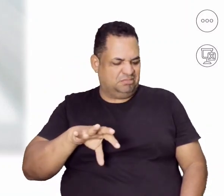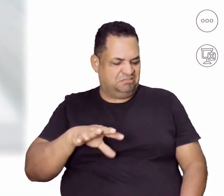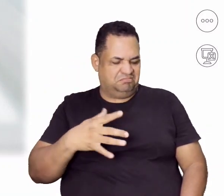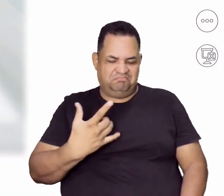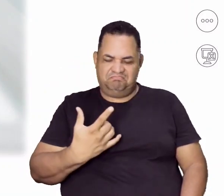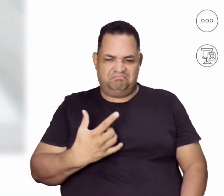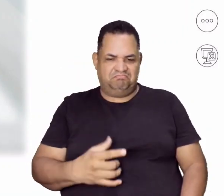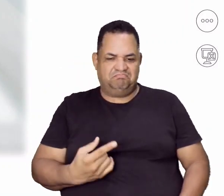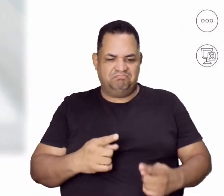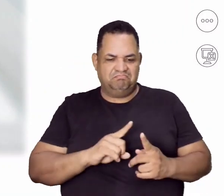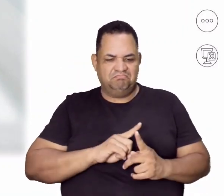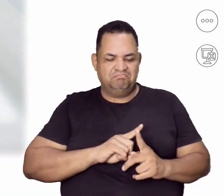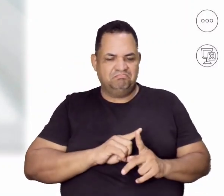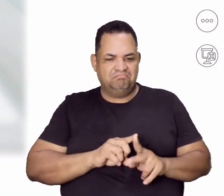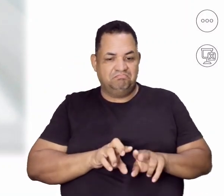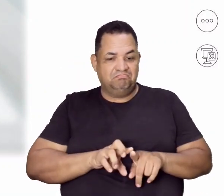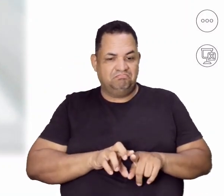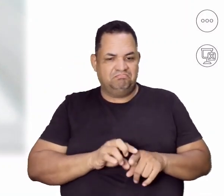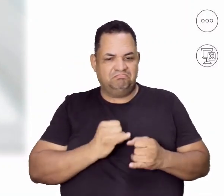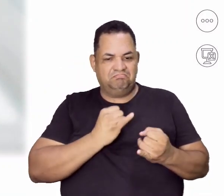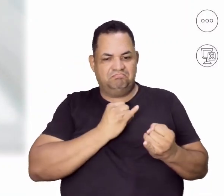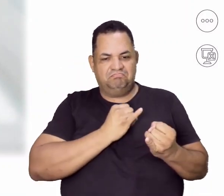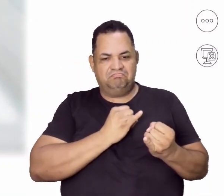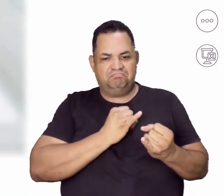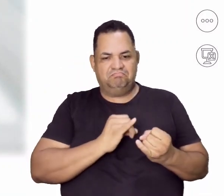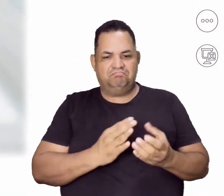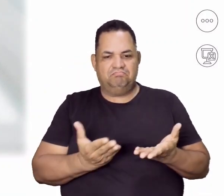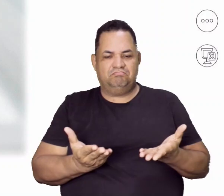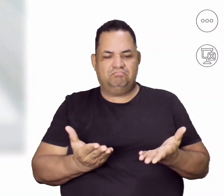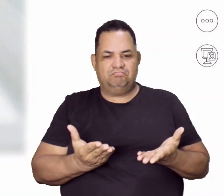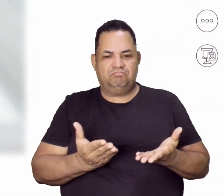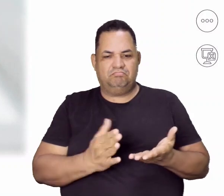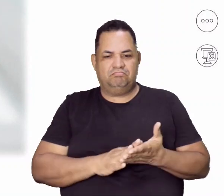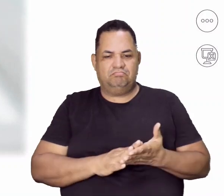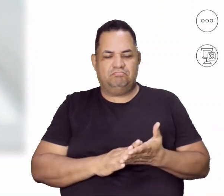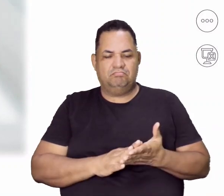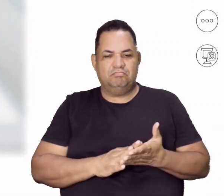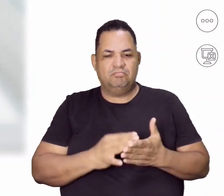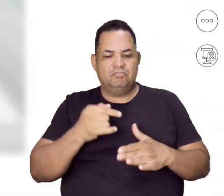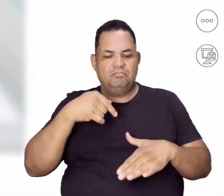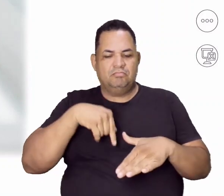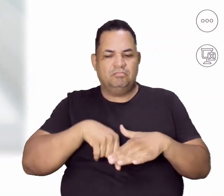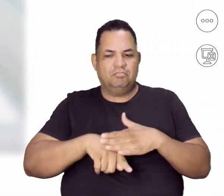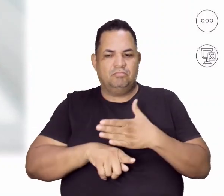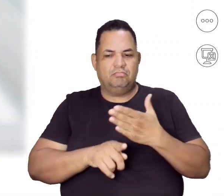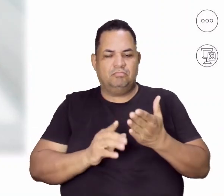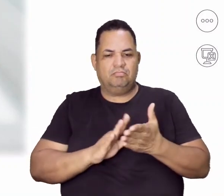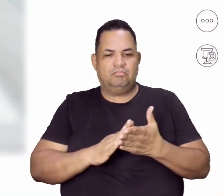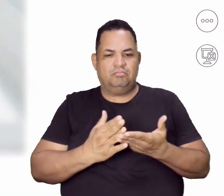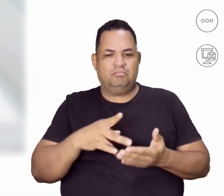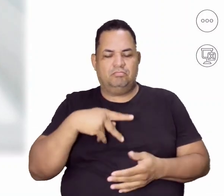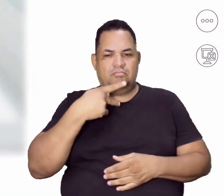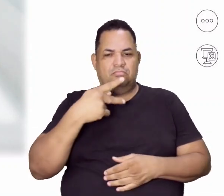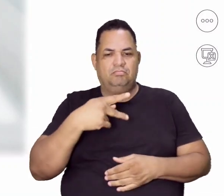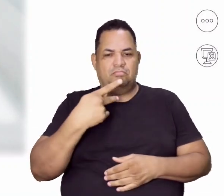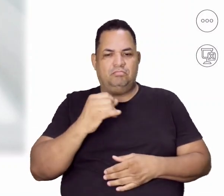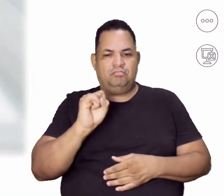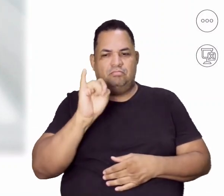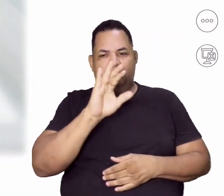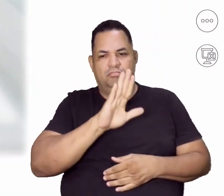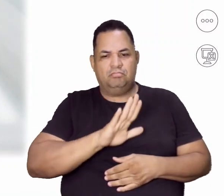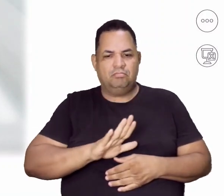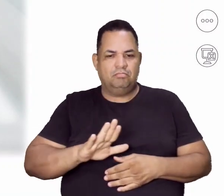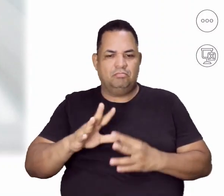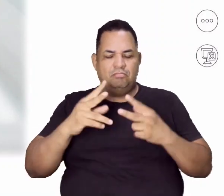um pouquinho disso na outra aula, não foi? Pois é, agora a gente vai aprofundar por uma outra linha, mas ainda falando sobre essa questão da imagem